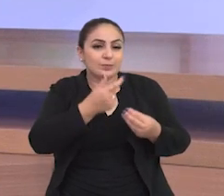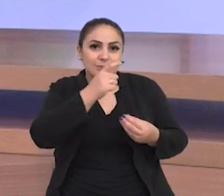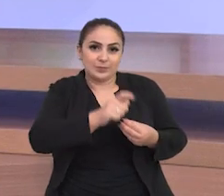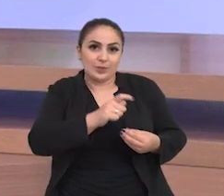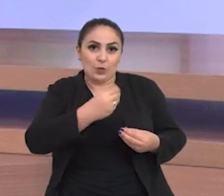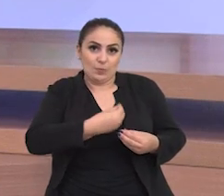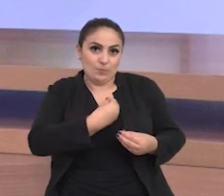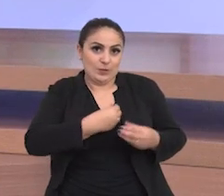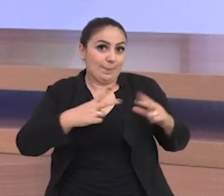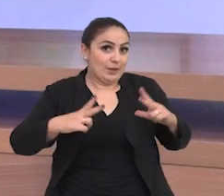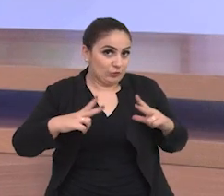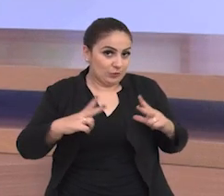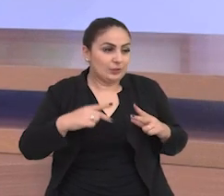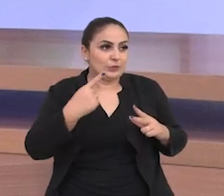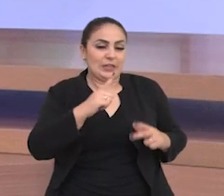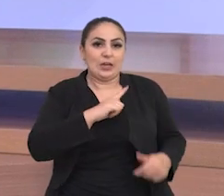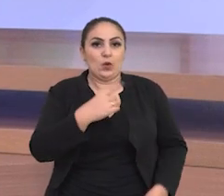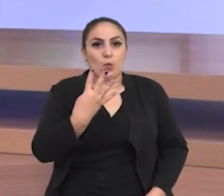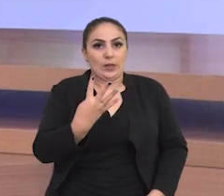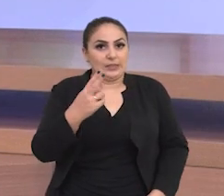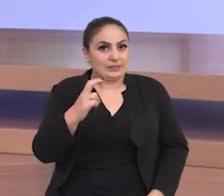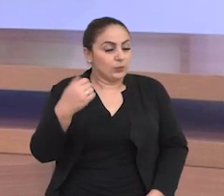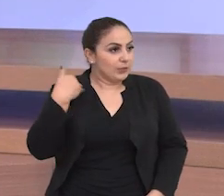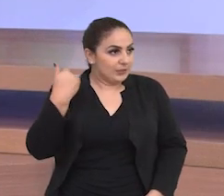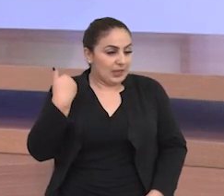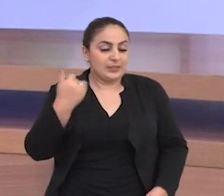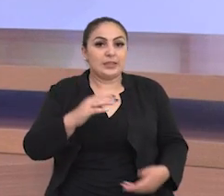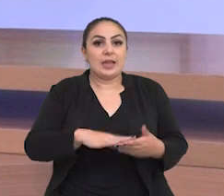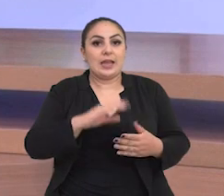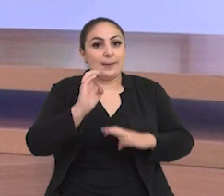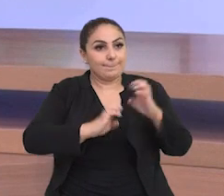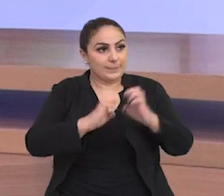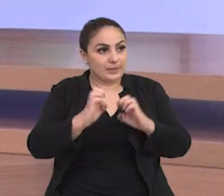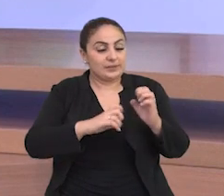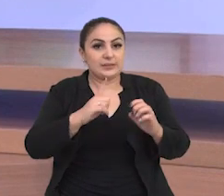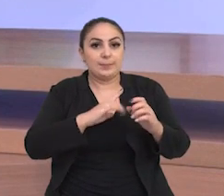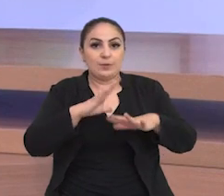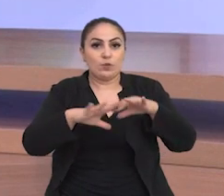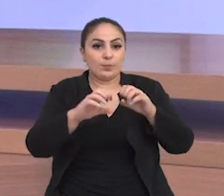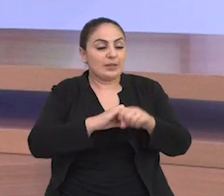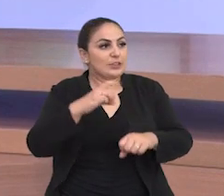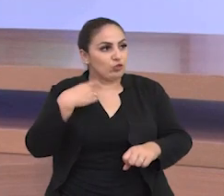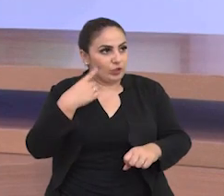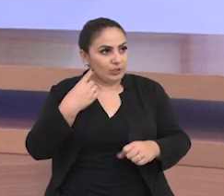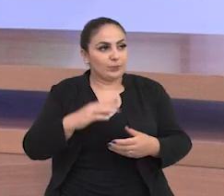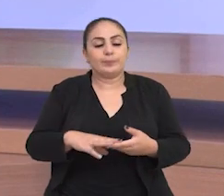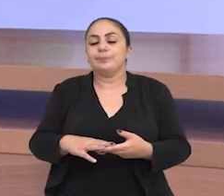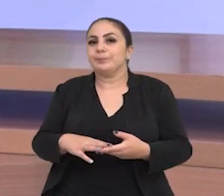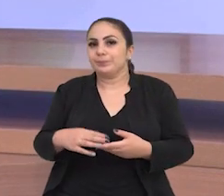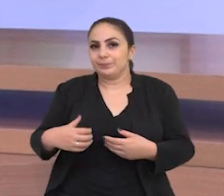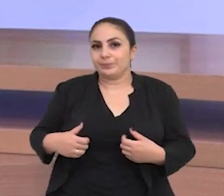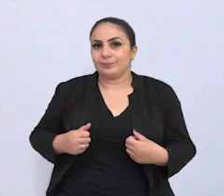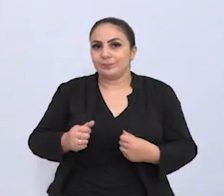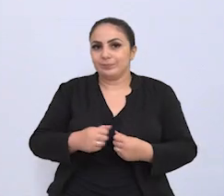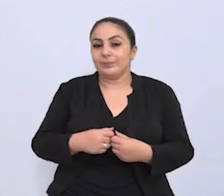a respeito da sua vida pessoal. Você tem 45 anos, é empresária e formada em Direito.